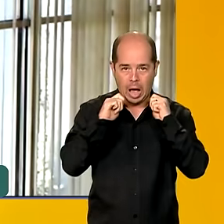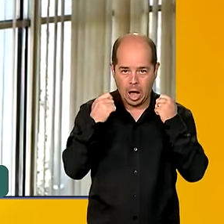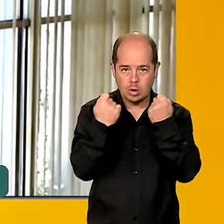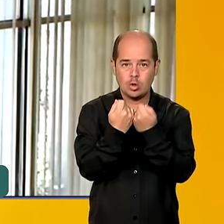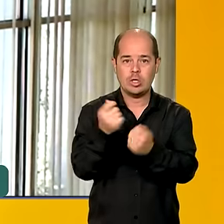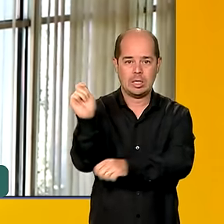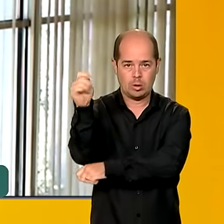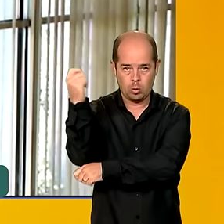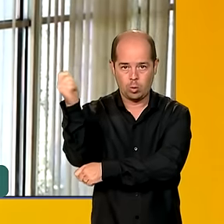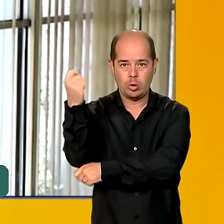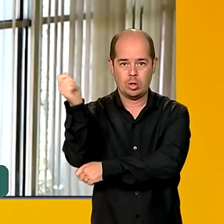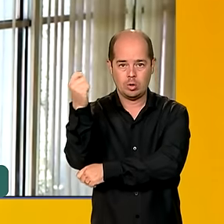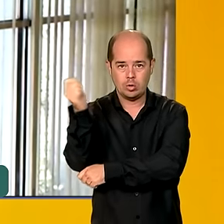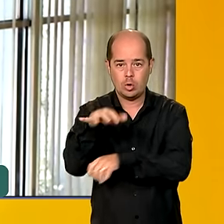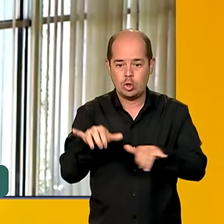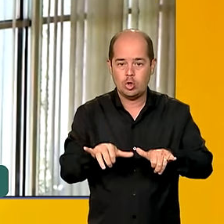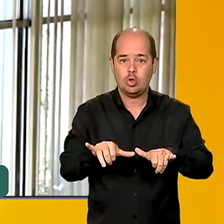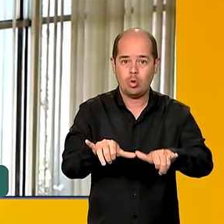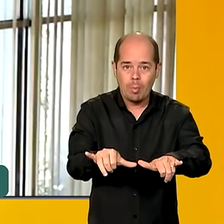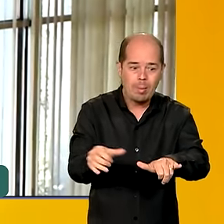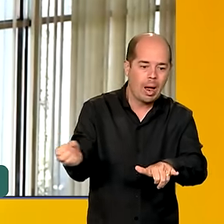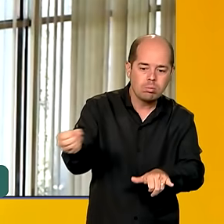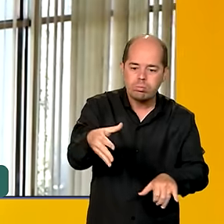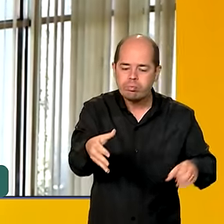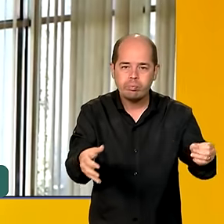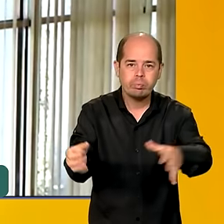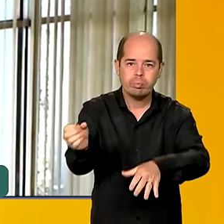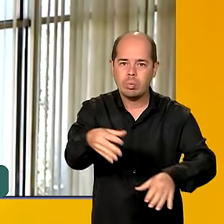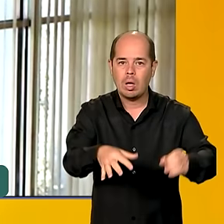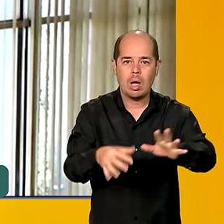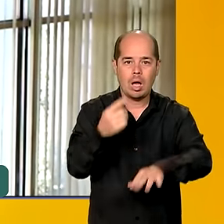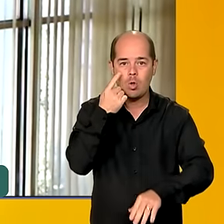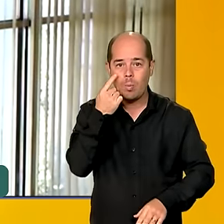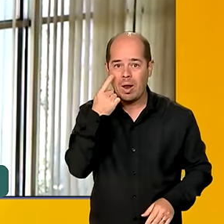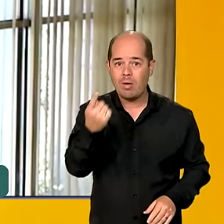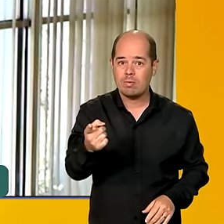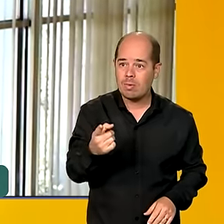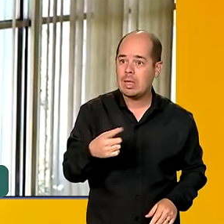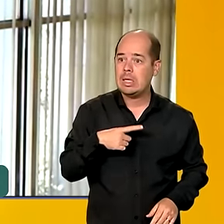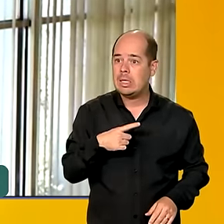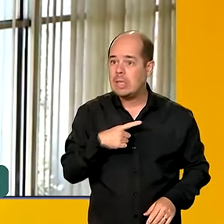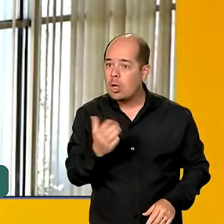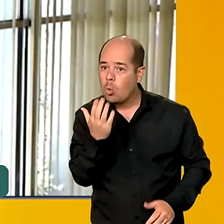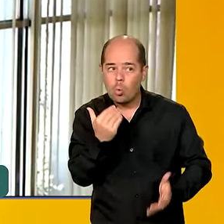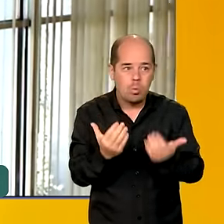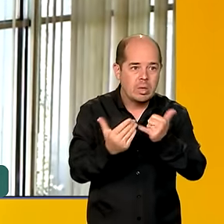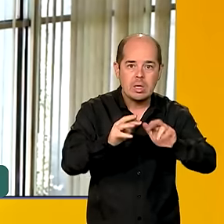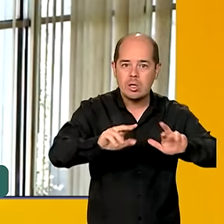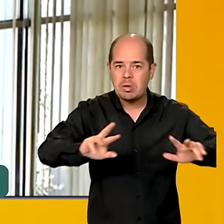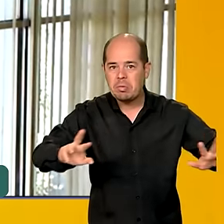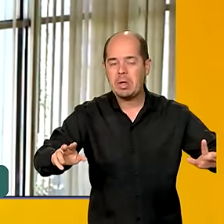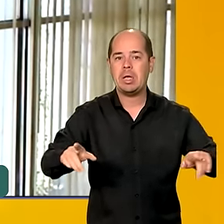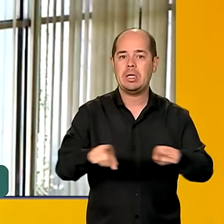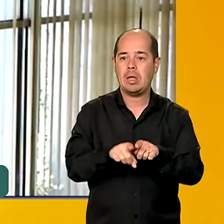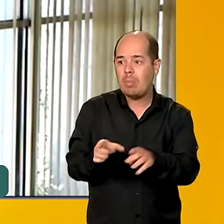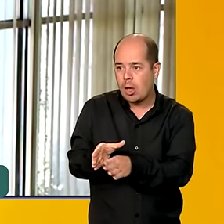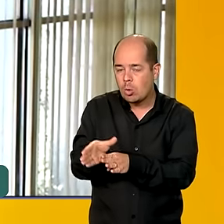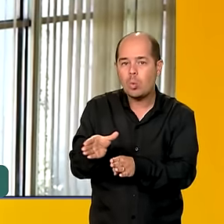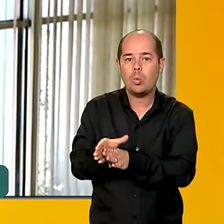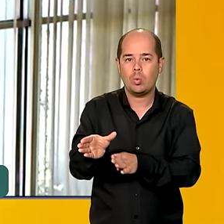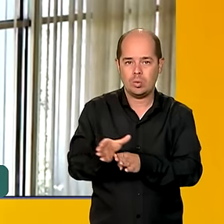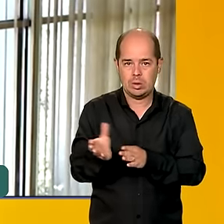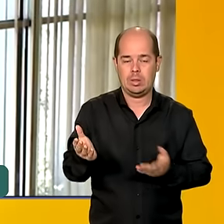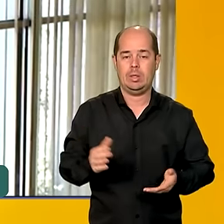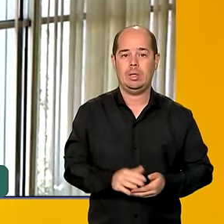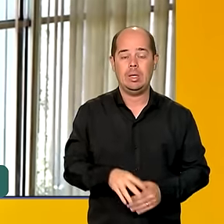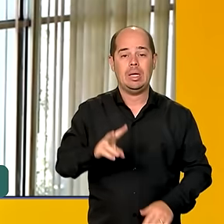para verificar a questão de abastecimento e também passar algumas orientações. E a gente vai ter uma reunião que vai ser a